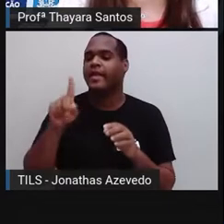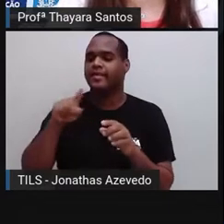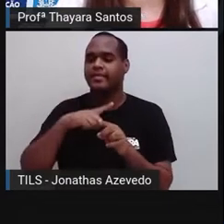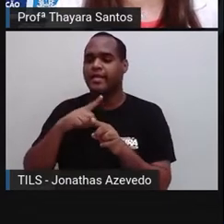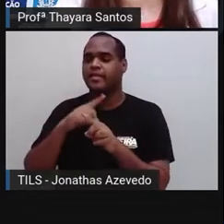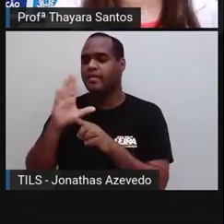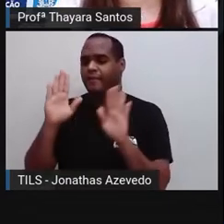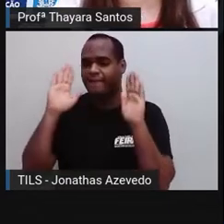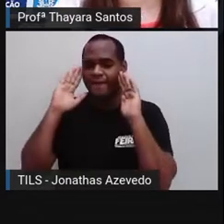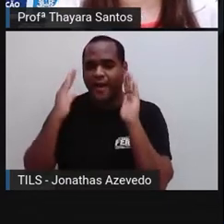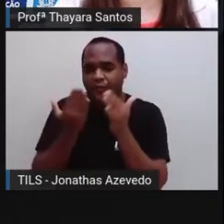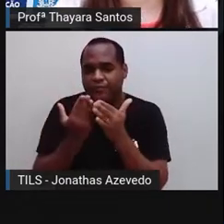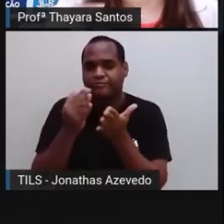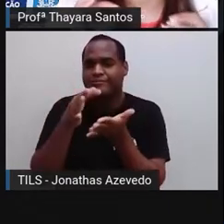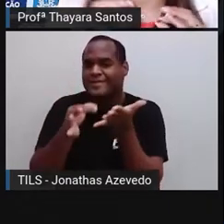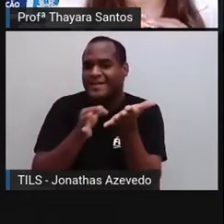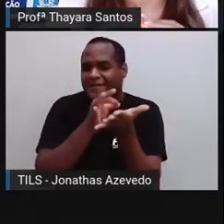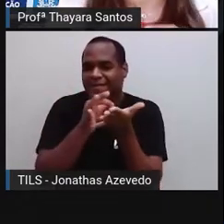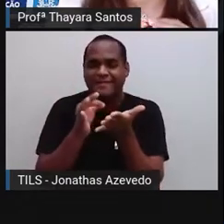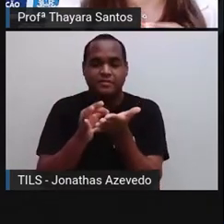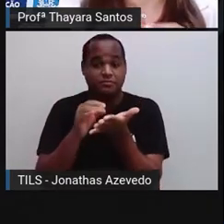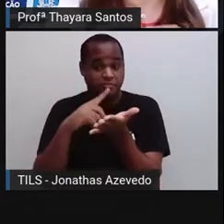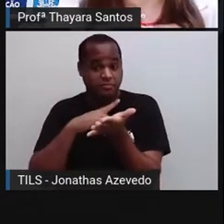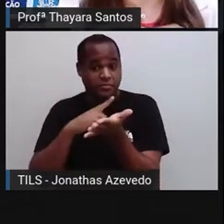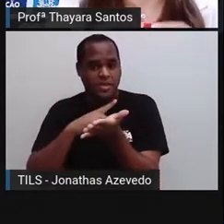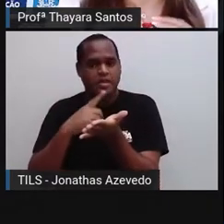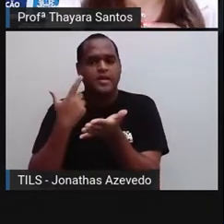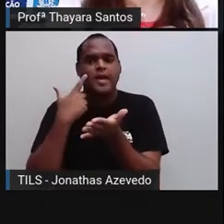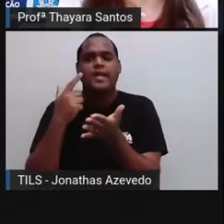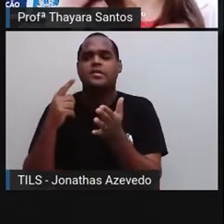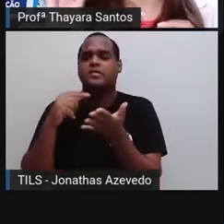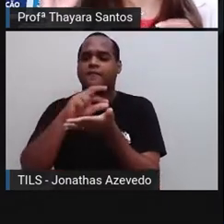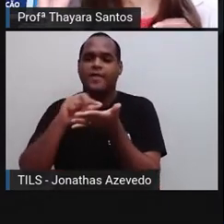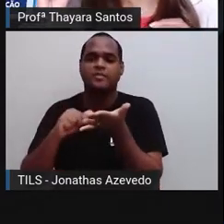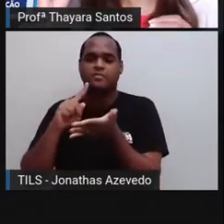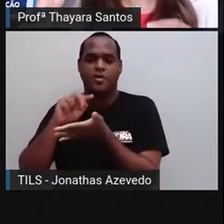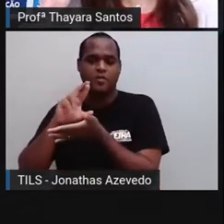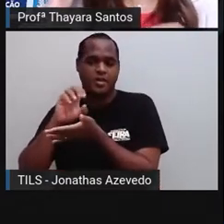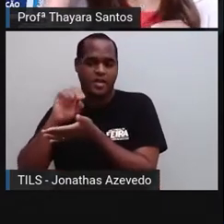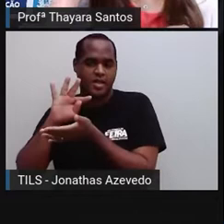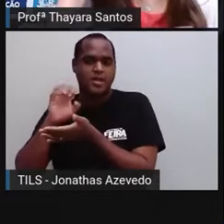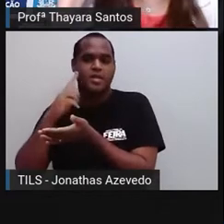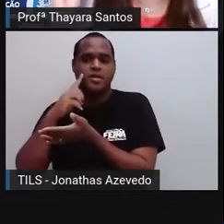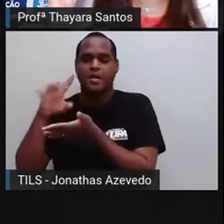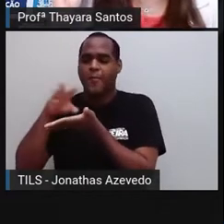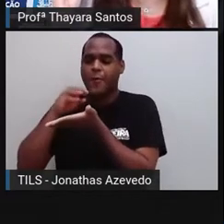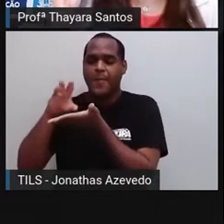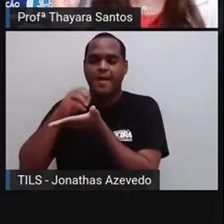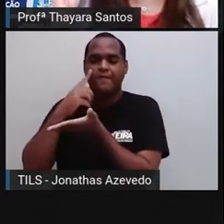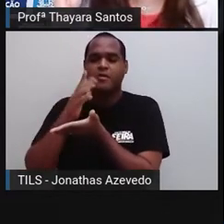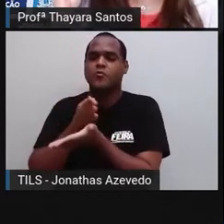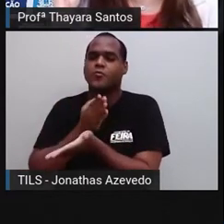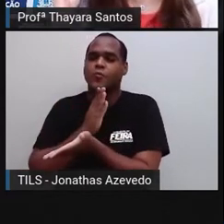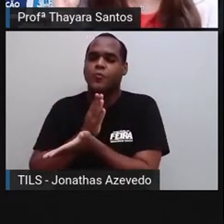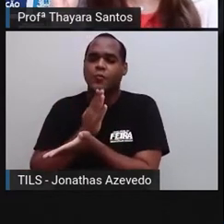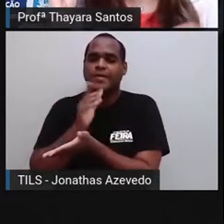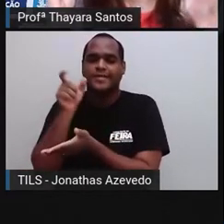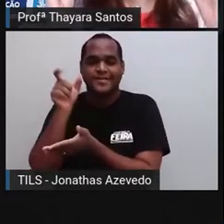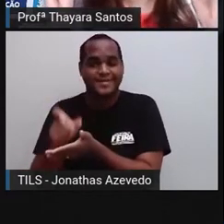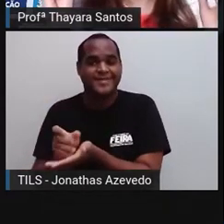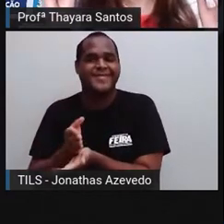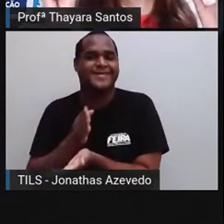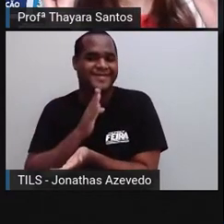-alvo, ela vai ter as proteínas, que são chamadas de receptoras, e elas vão conseguir reconhecer aquele hormônio quando ele chegar.